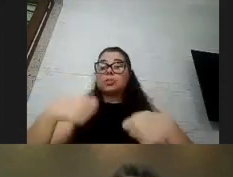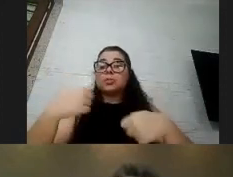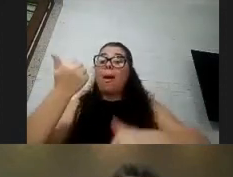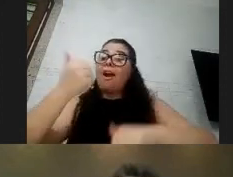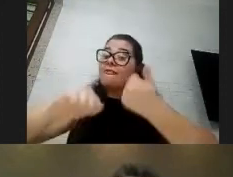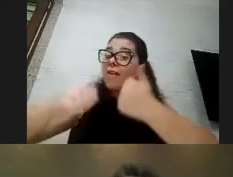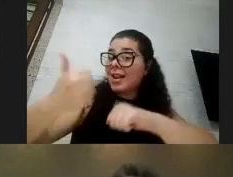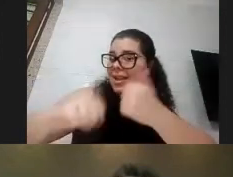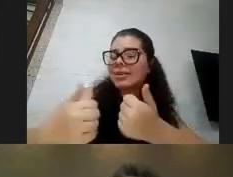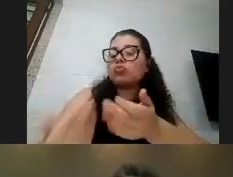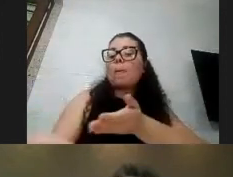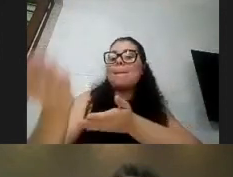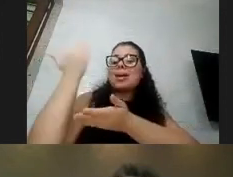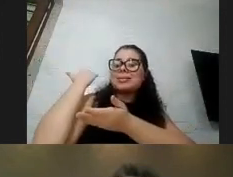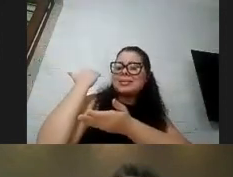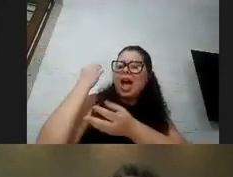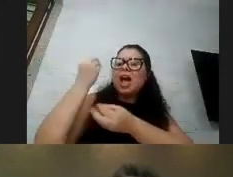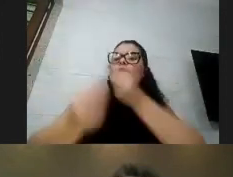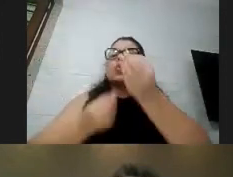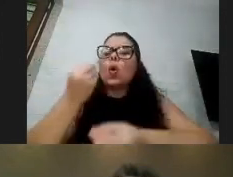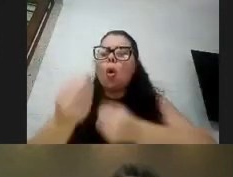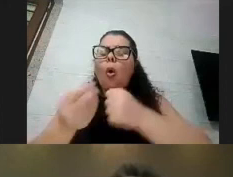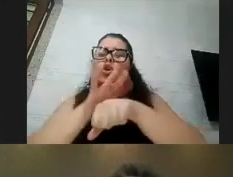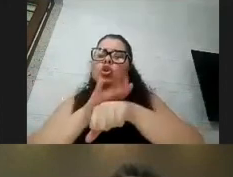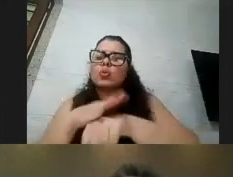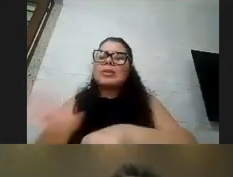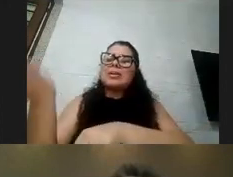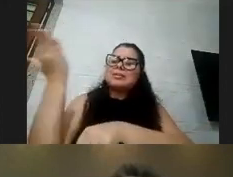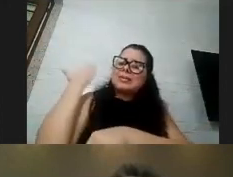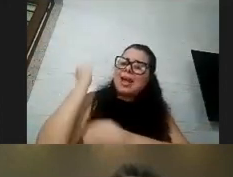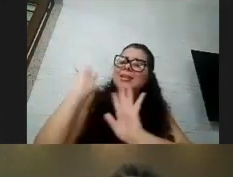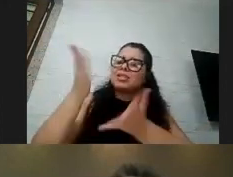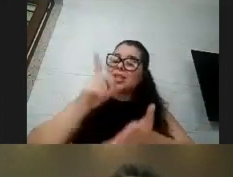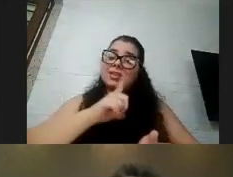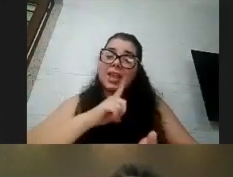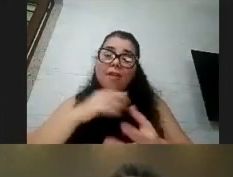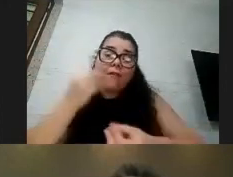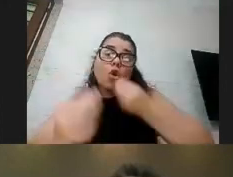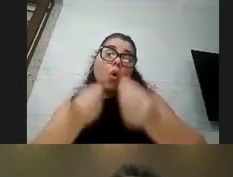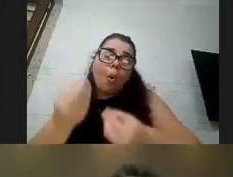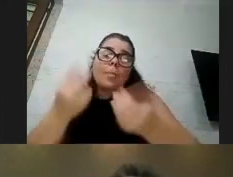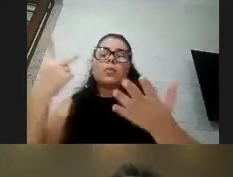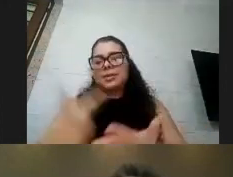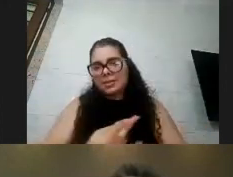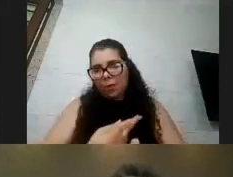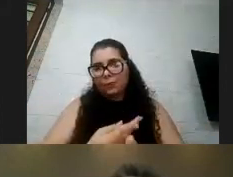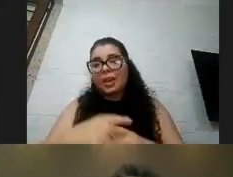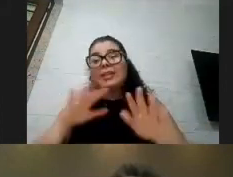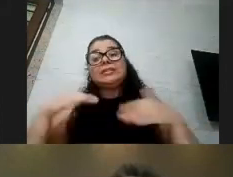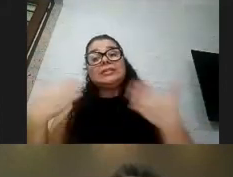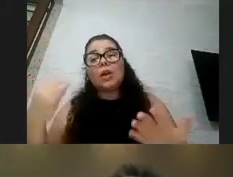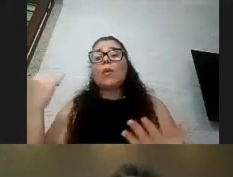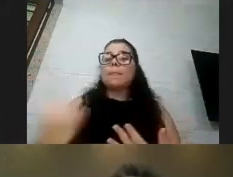termos de infecções como é que ela se comportou em infecções passadas daí vale a pena você conversar com o médico dela para tentar